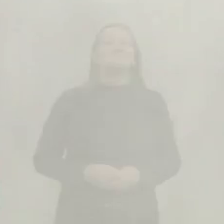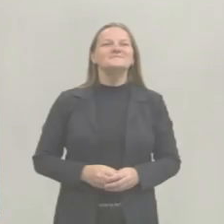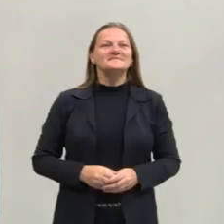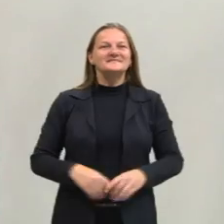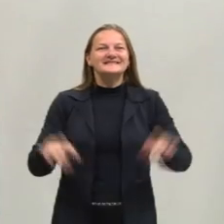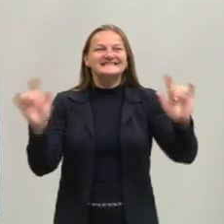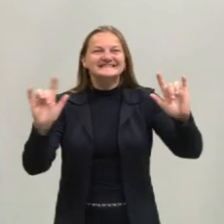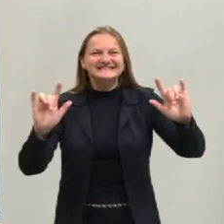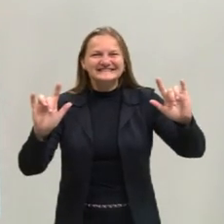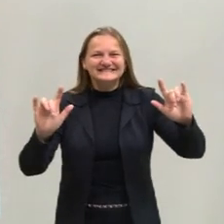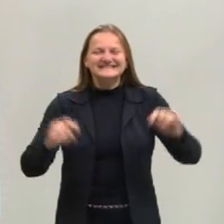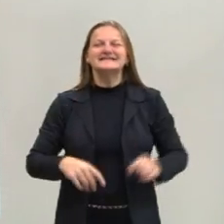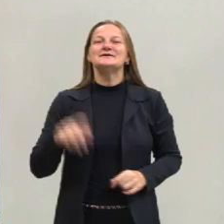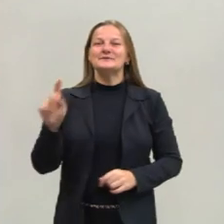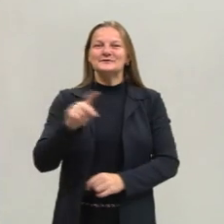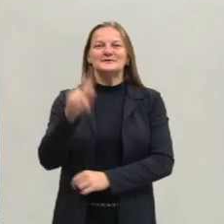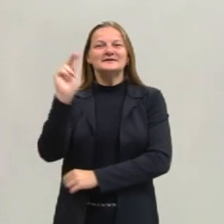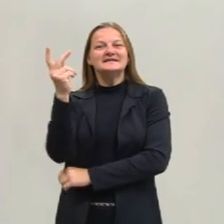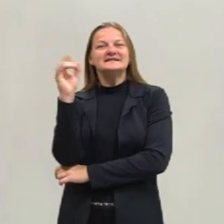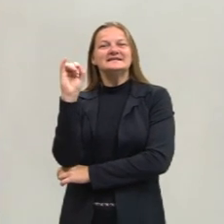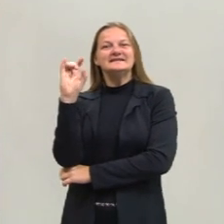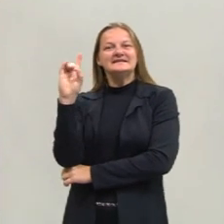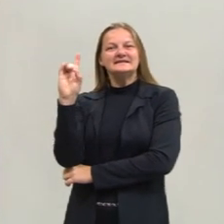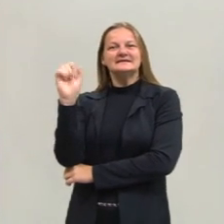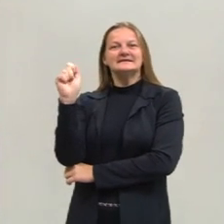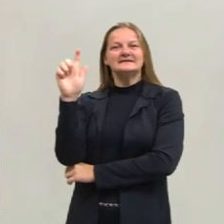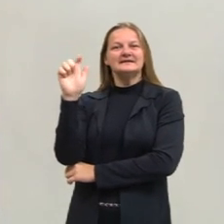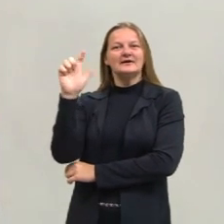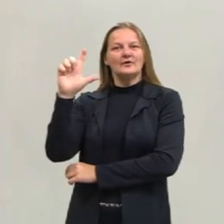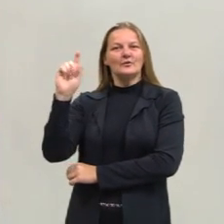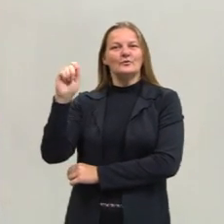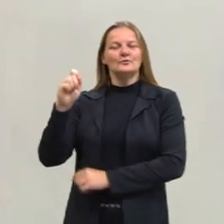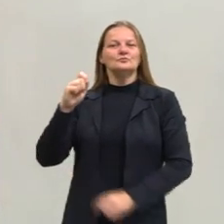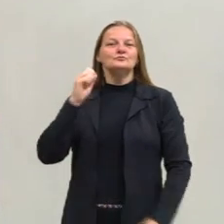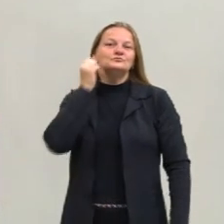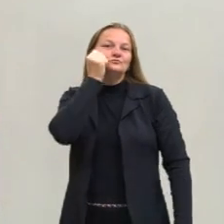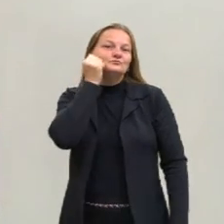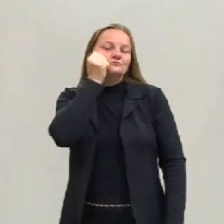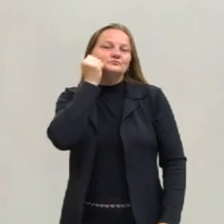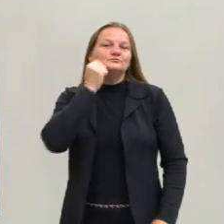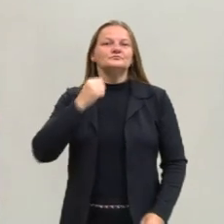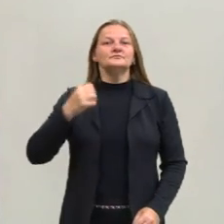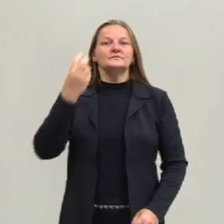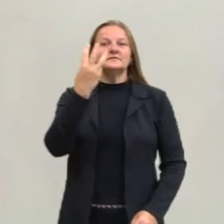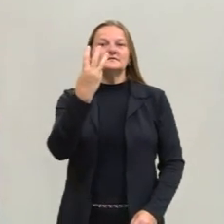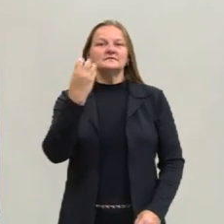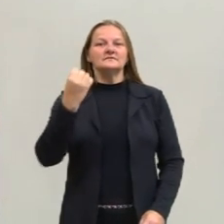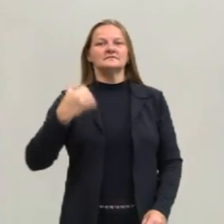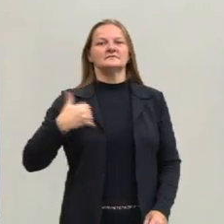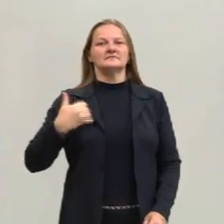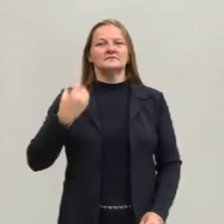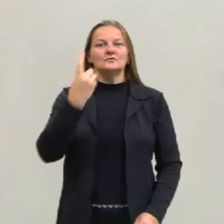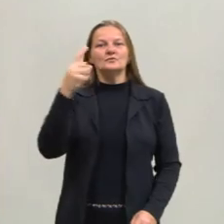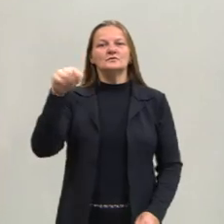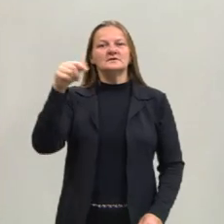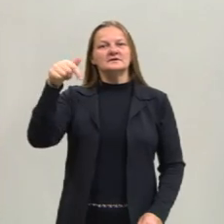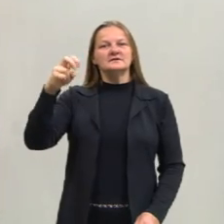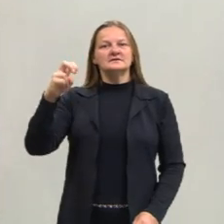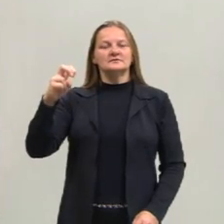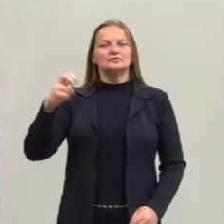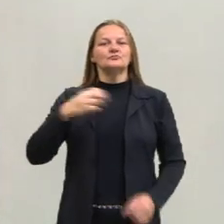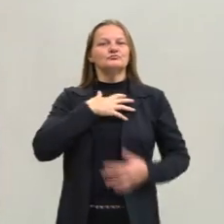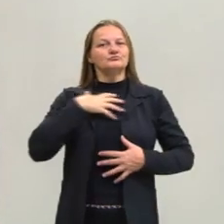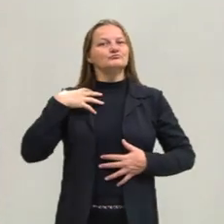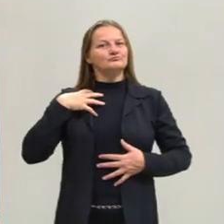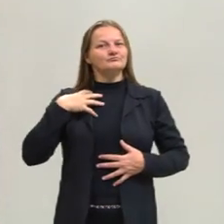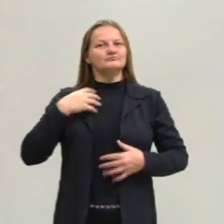Olá, eu sou o professor Hidalgo, sou negro, tenho 36 anos, 1,75m, estou usando a camiseta do pré